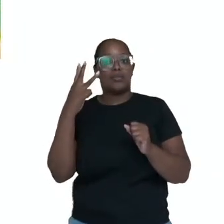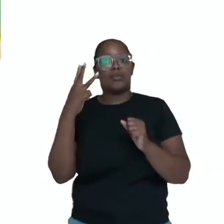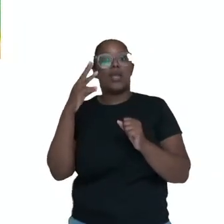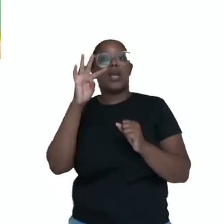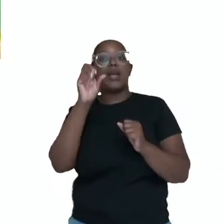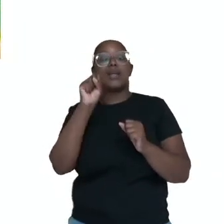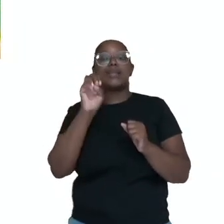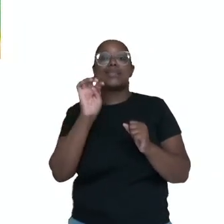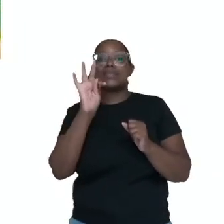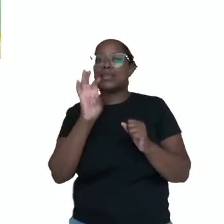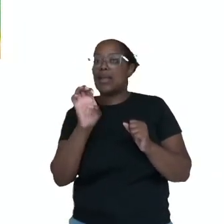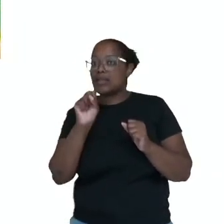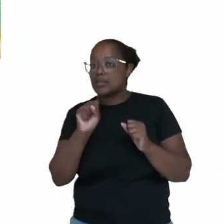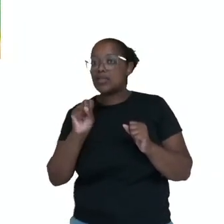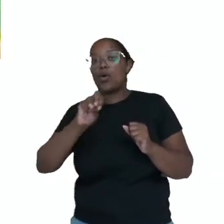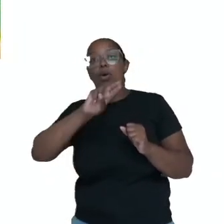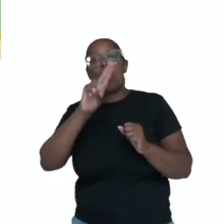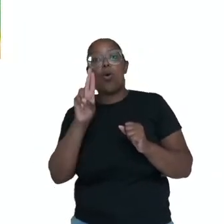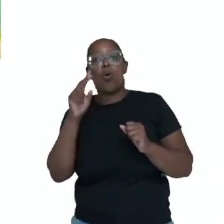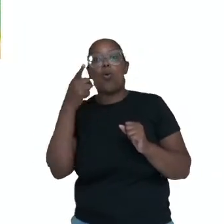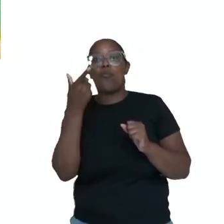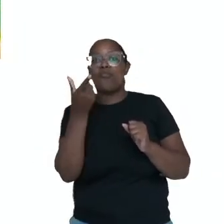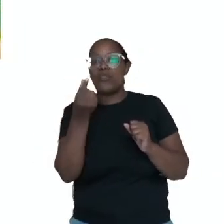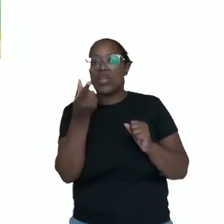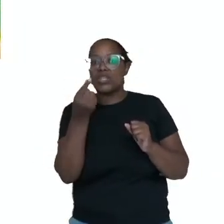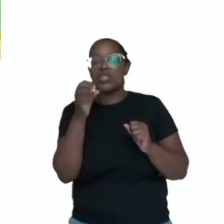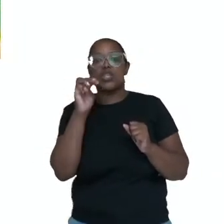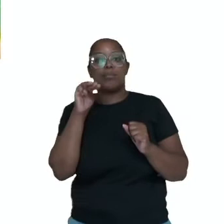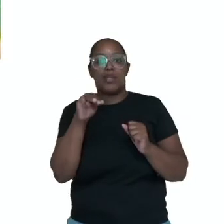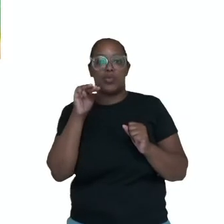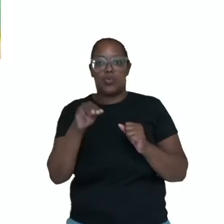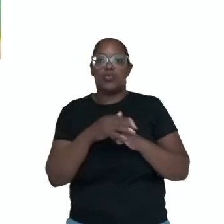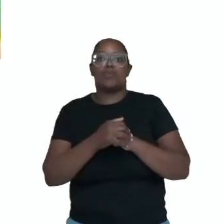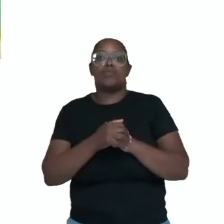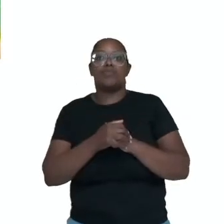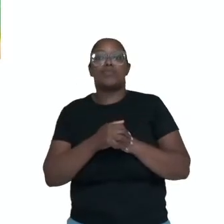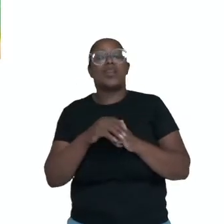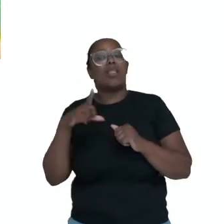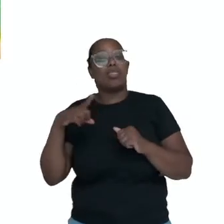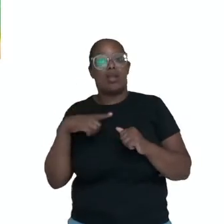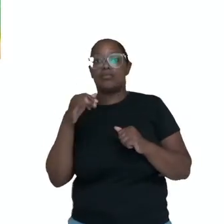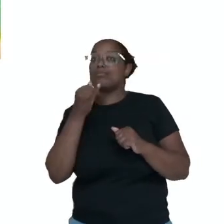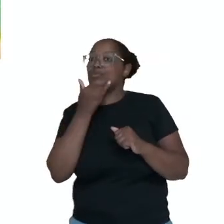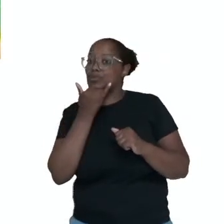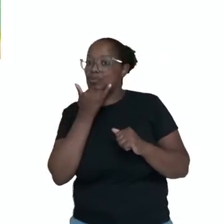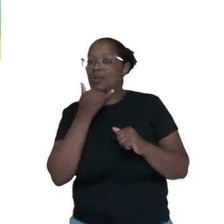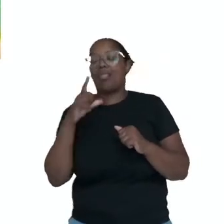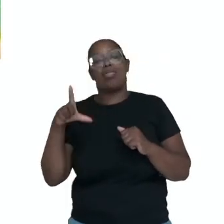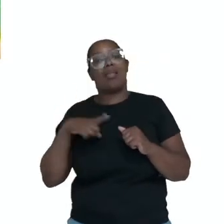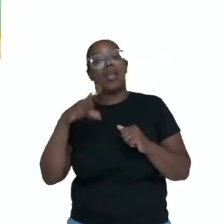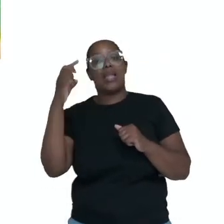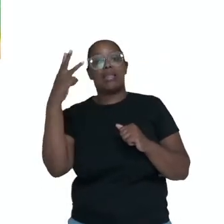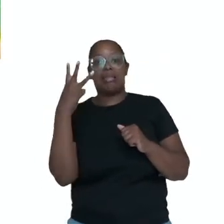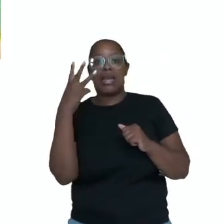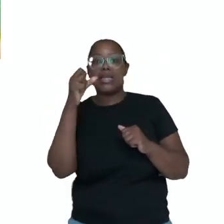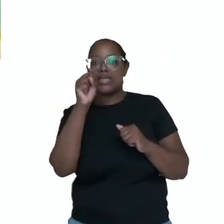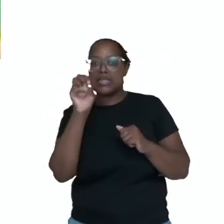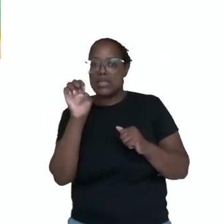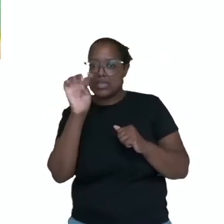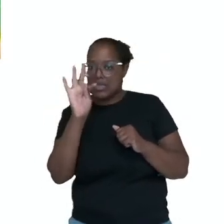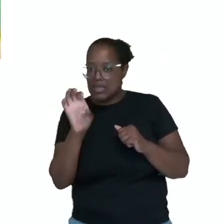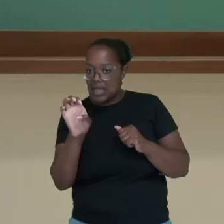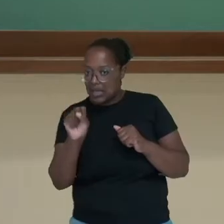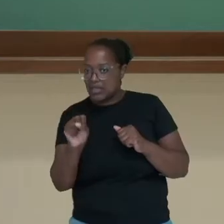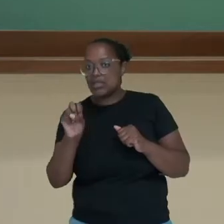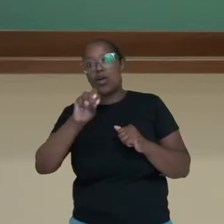minutos, né? Opa, perdão, ele tem três setes com vinte minutos cada ou doze